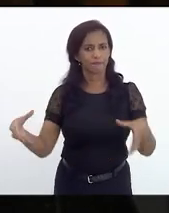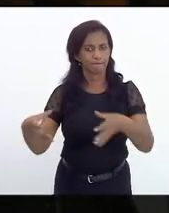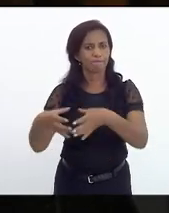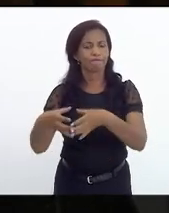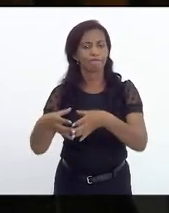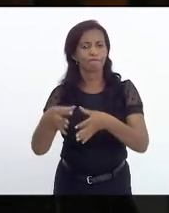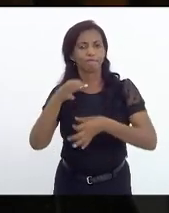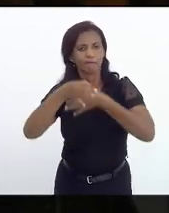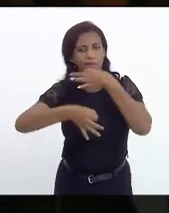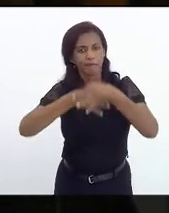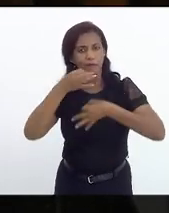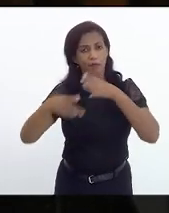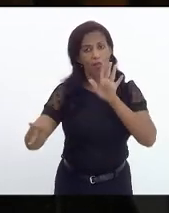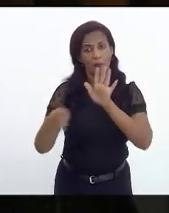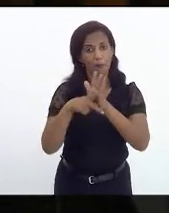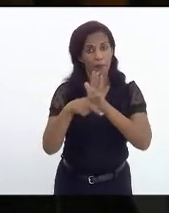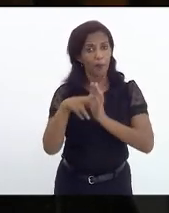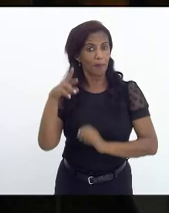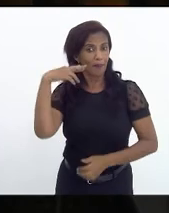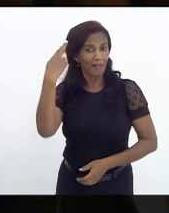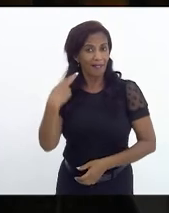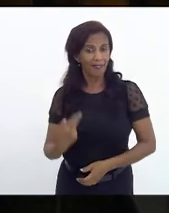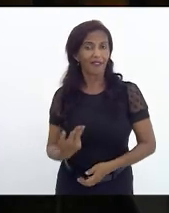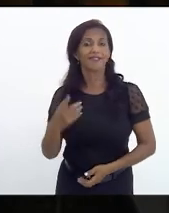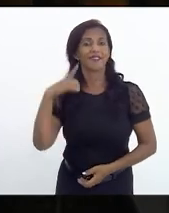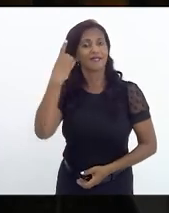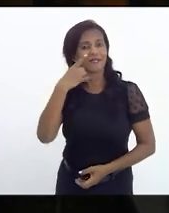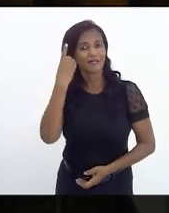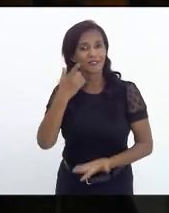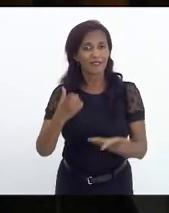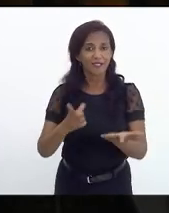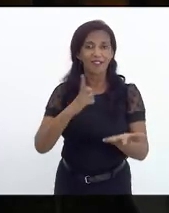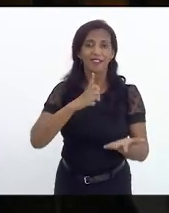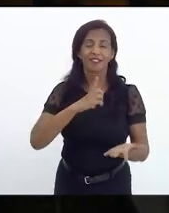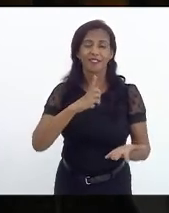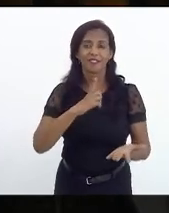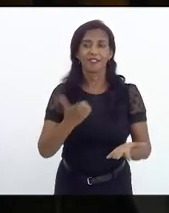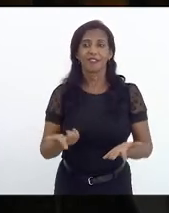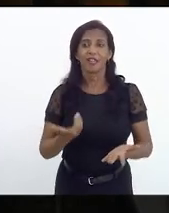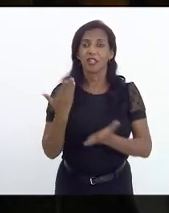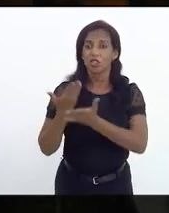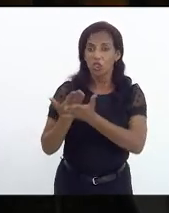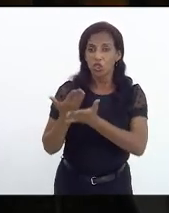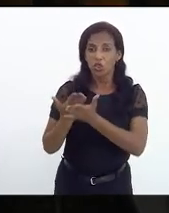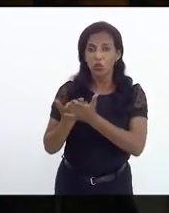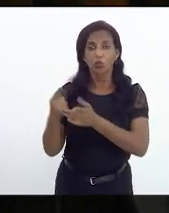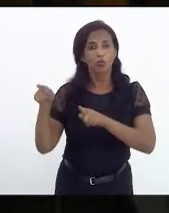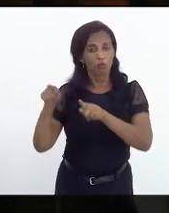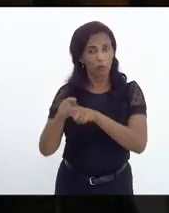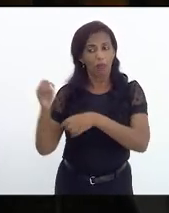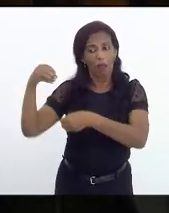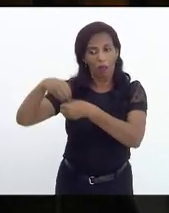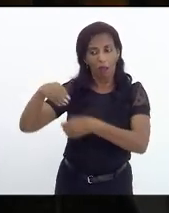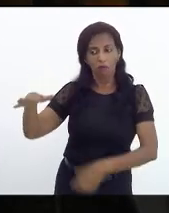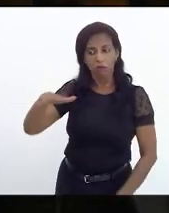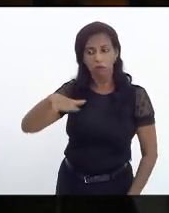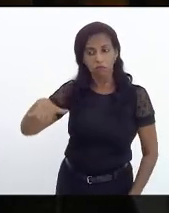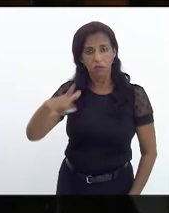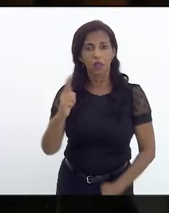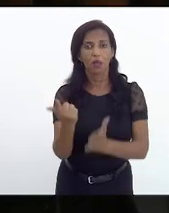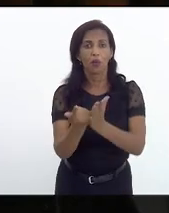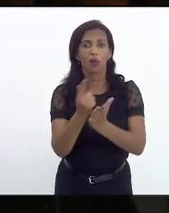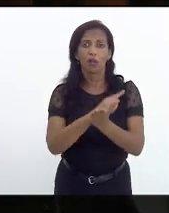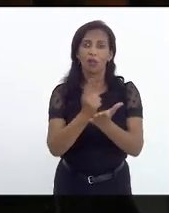questões a própria Renata Souza nossa colega deputada que tem estudos feitos nessa área inclusive um livro